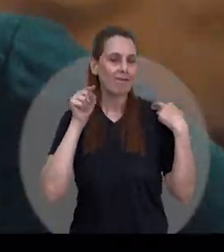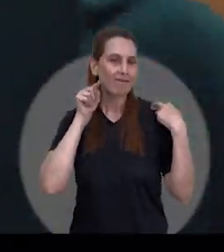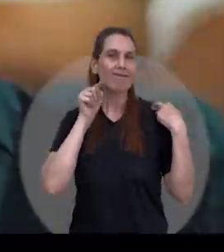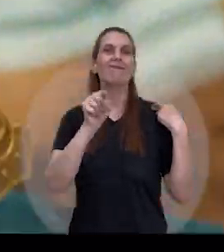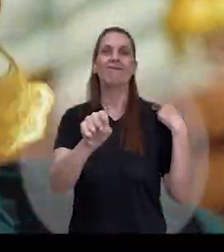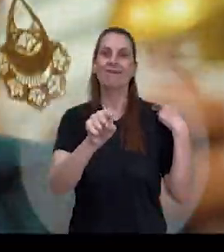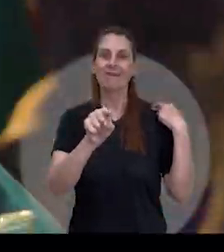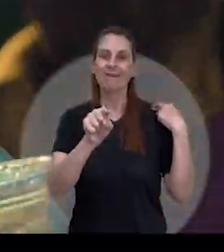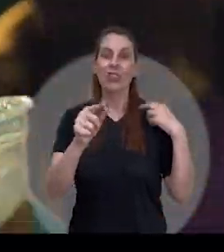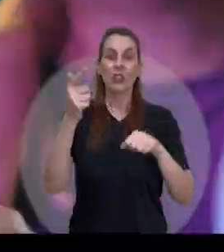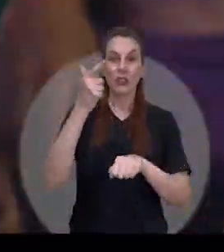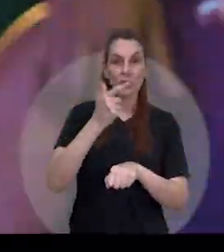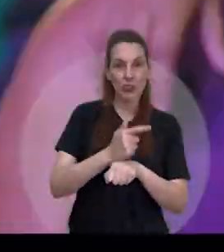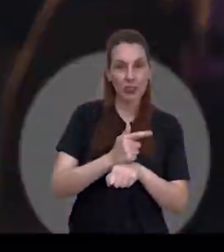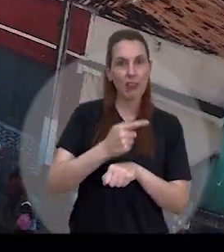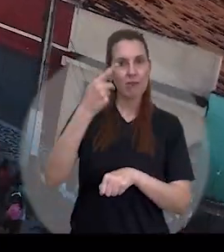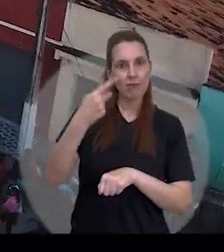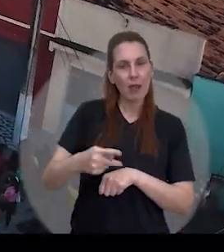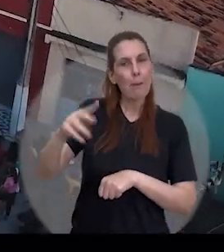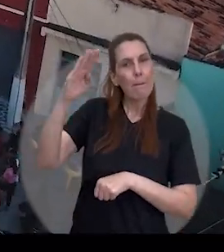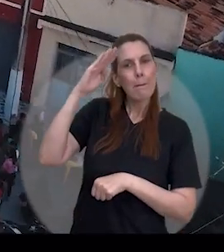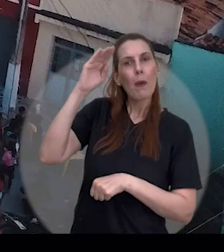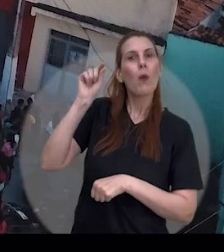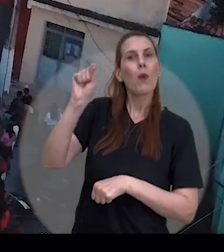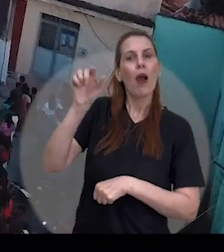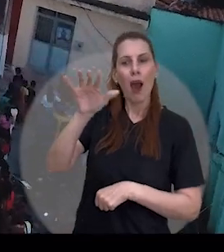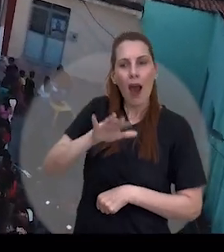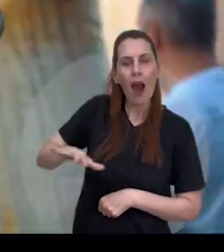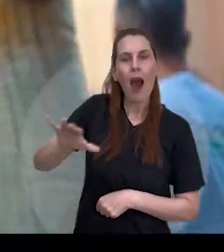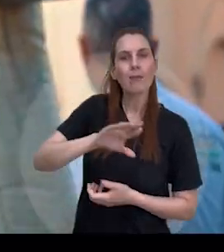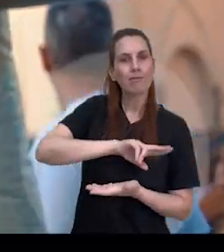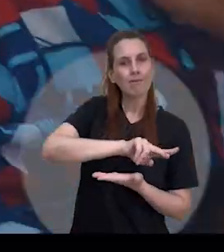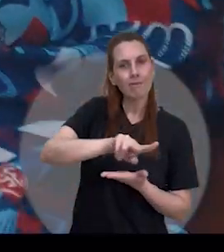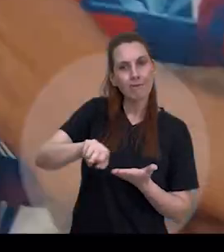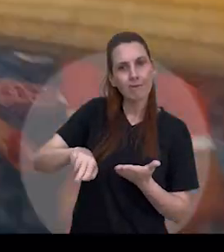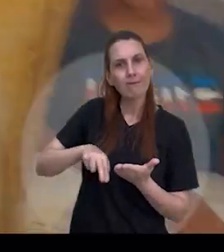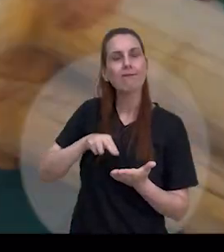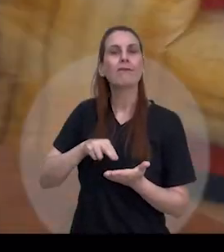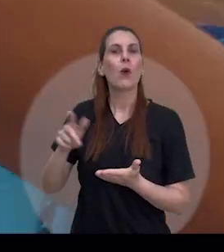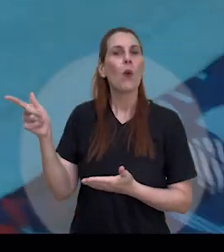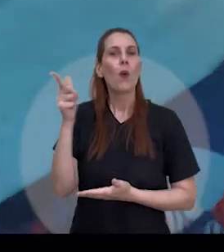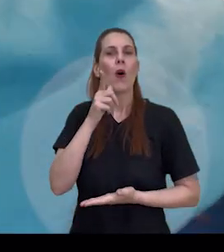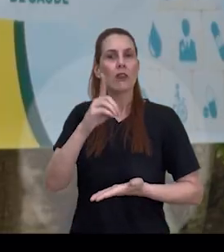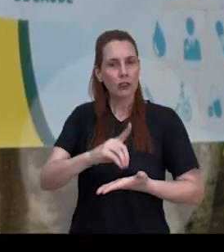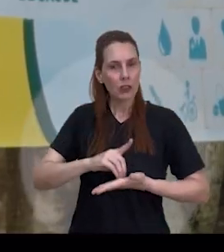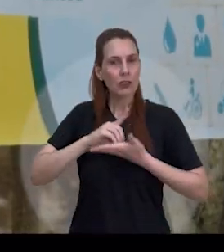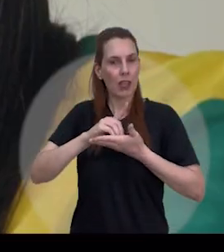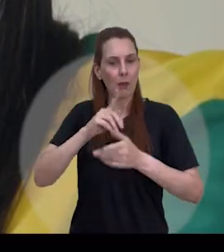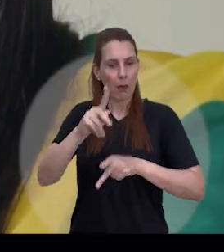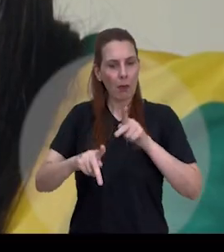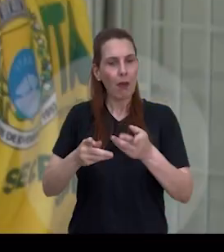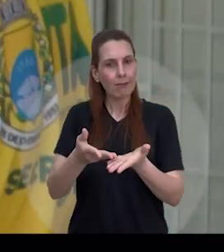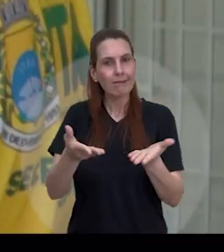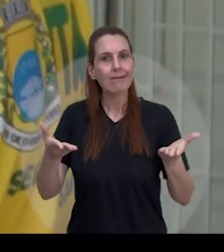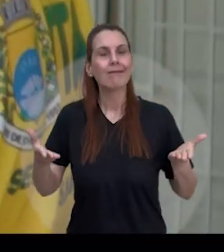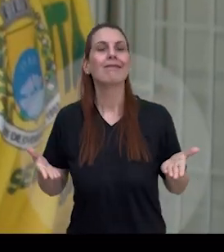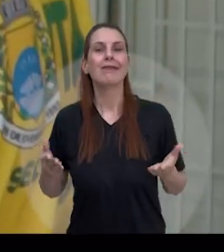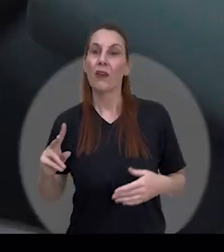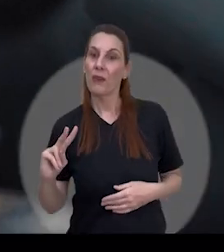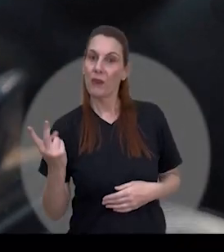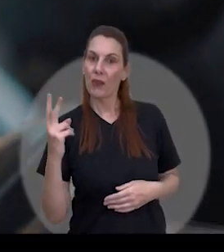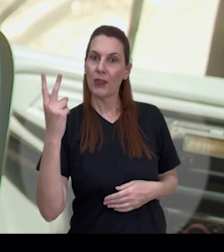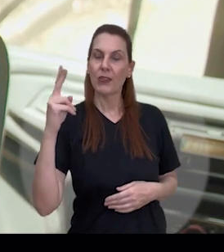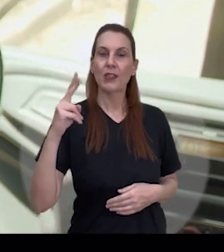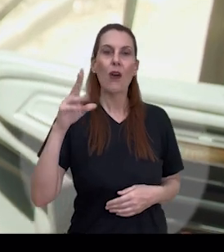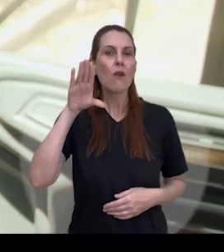isso acontecer é você. A gestão tem dado prioridade em diversas áreas, levando mais dignidade para a